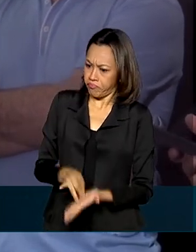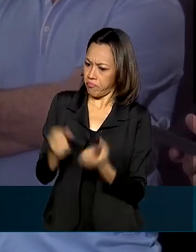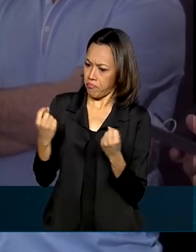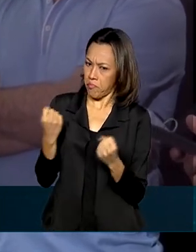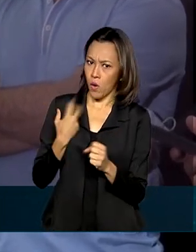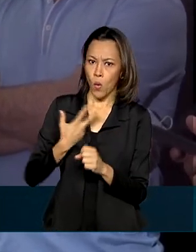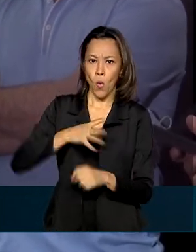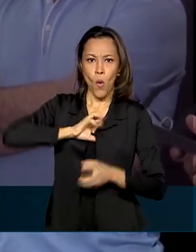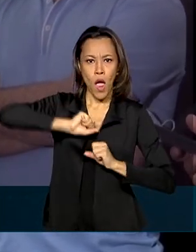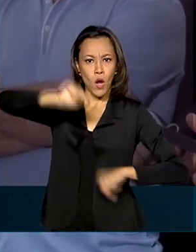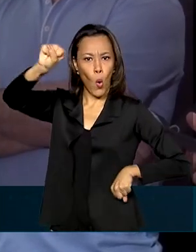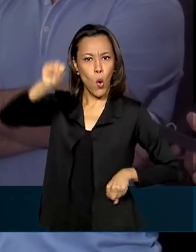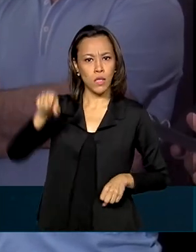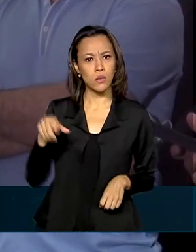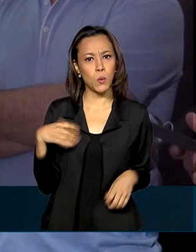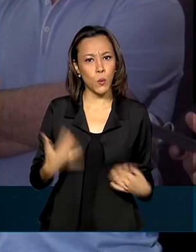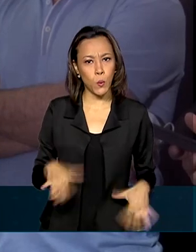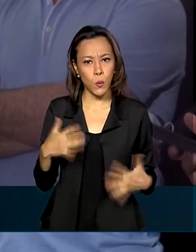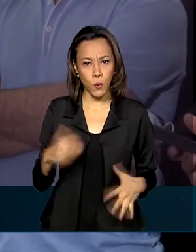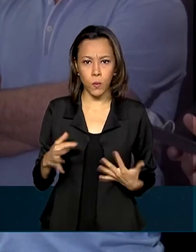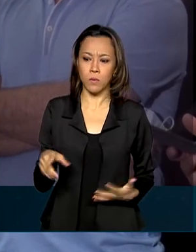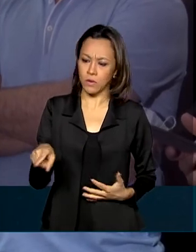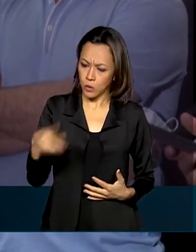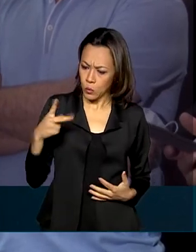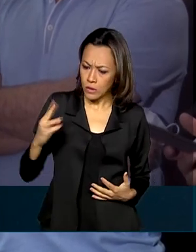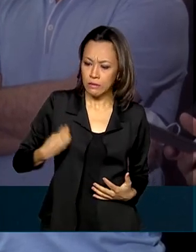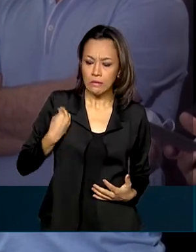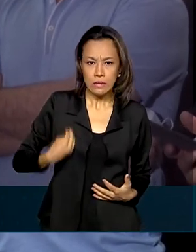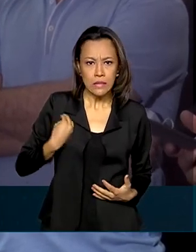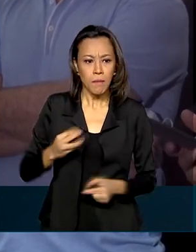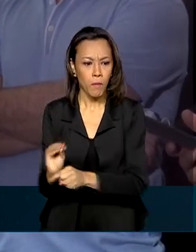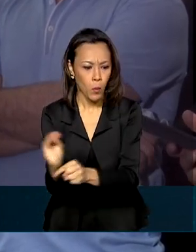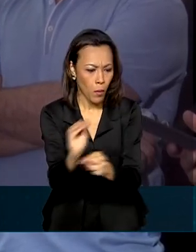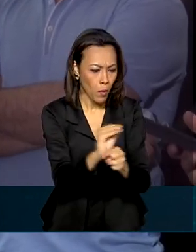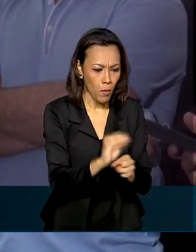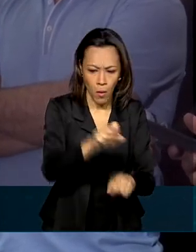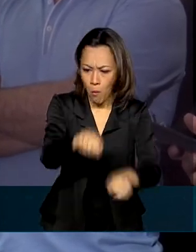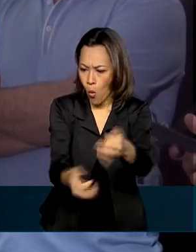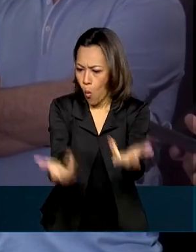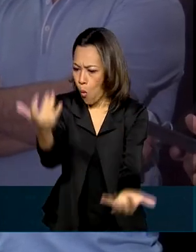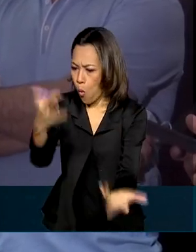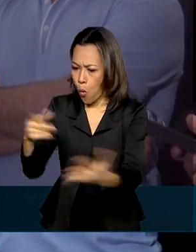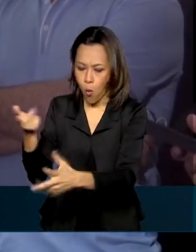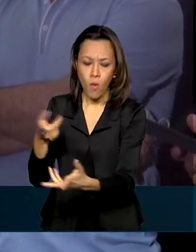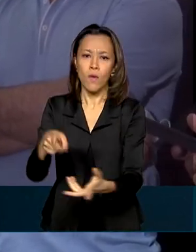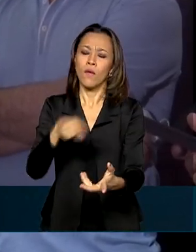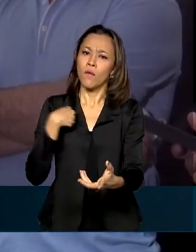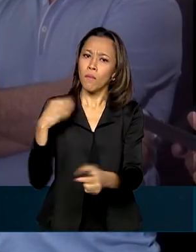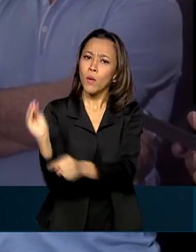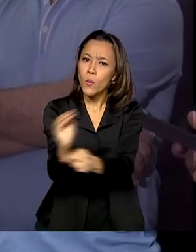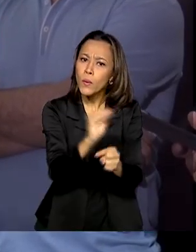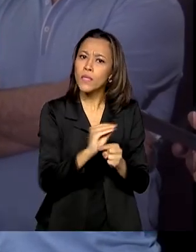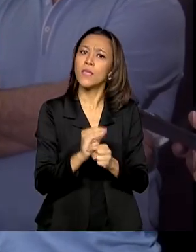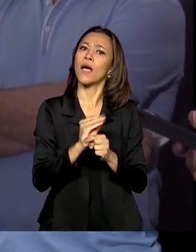heróis que arriscam suas vidas para a proteção do patrimônio brasileiro e da sociedade brasileira.